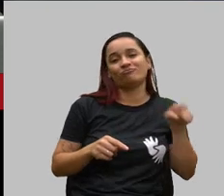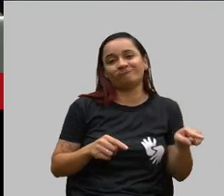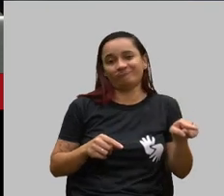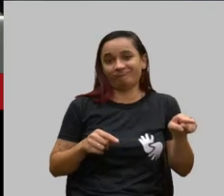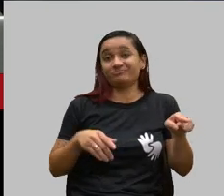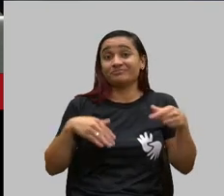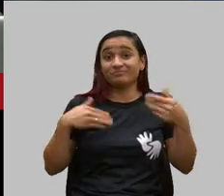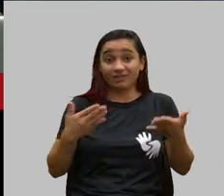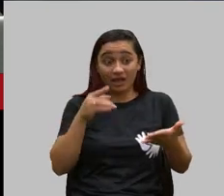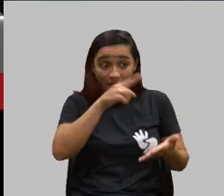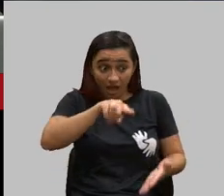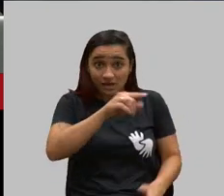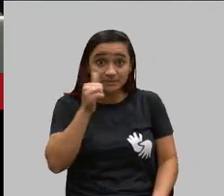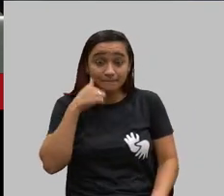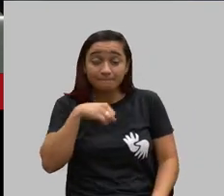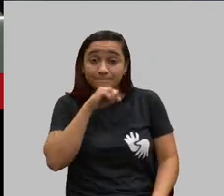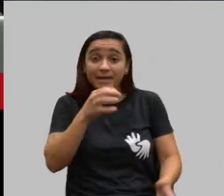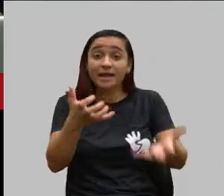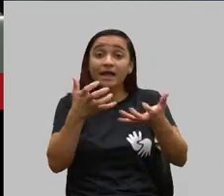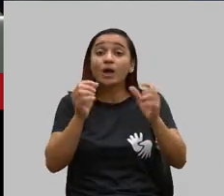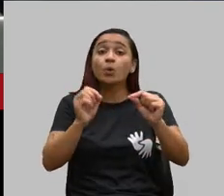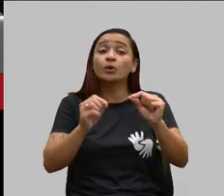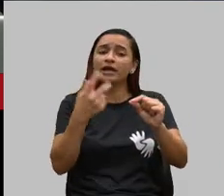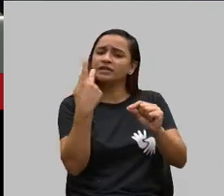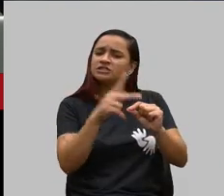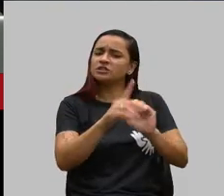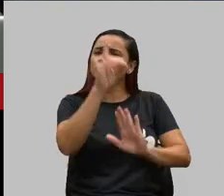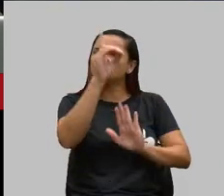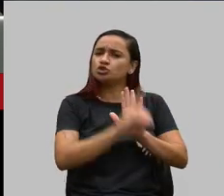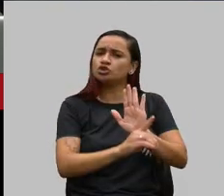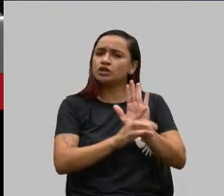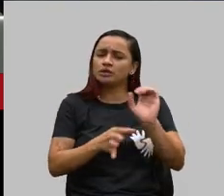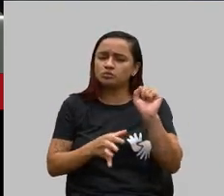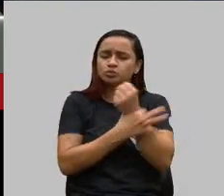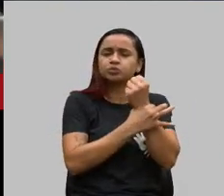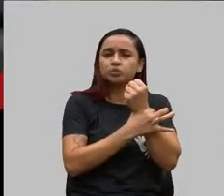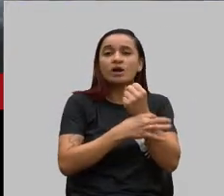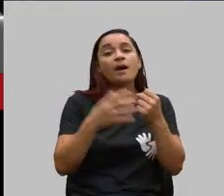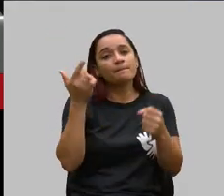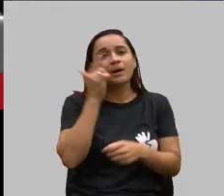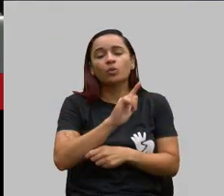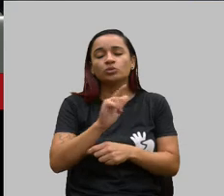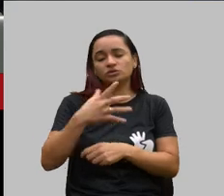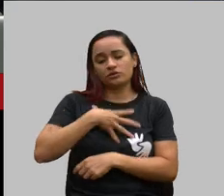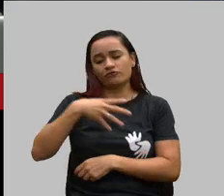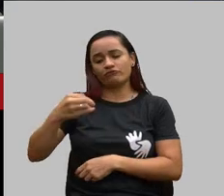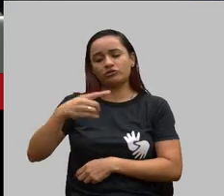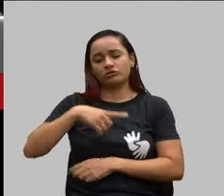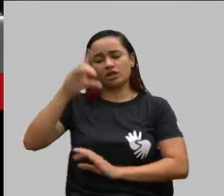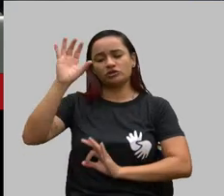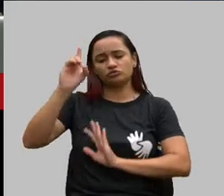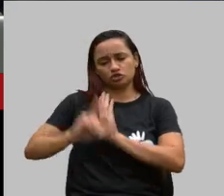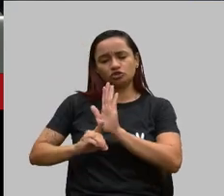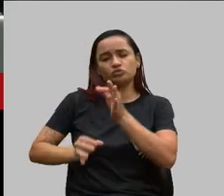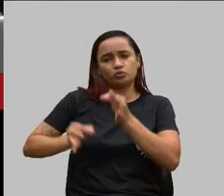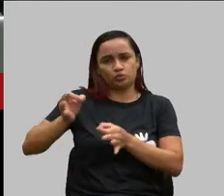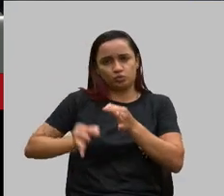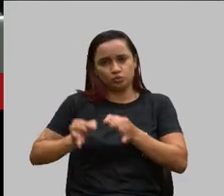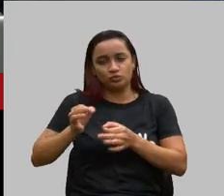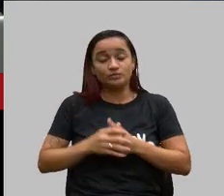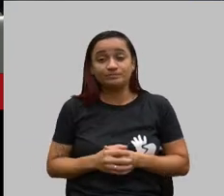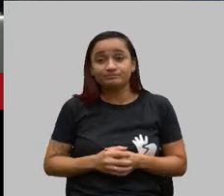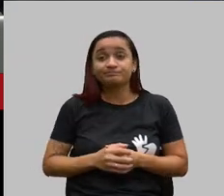é que os seus direitos sejam reconhecidos para garantir a dignidade dos seus filhos? E quando nós